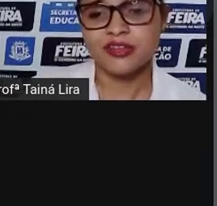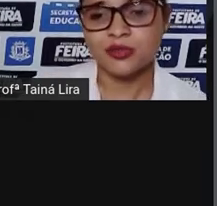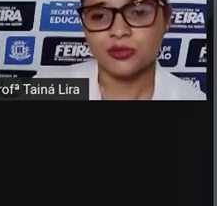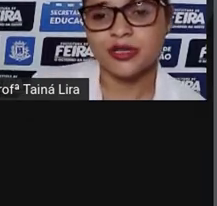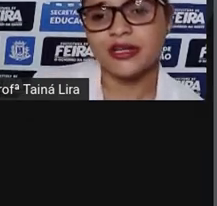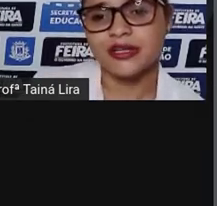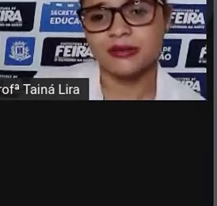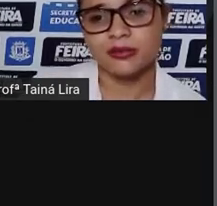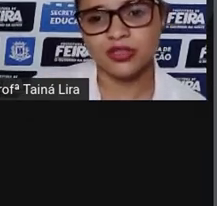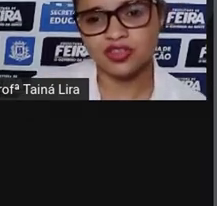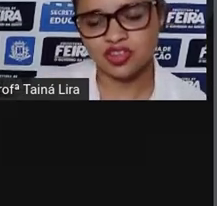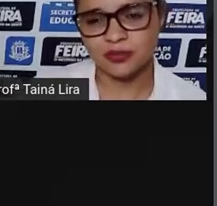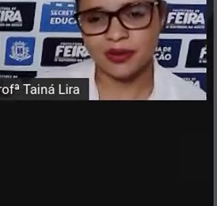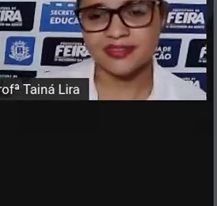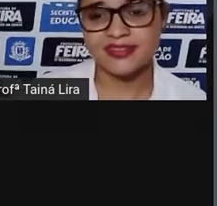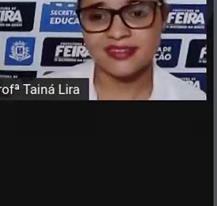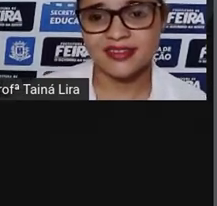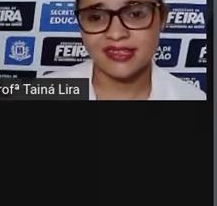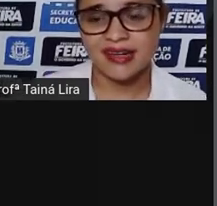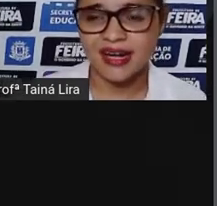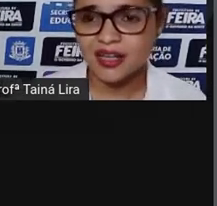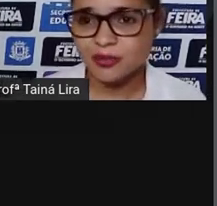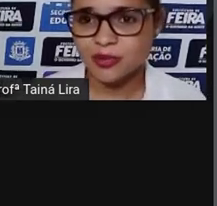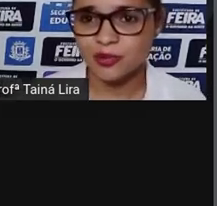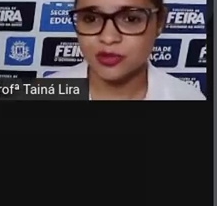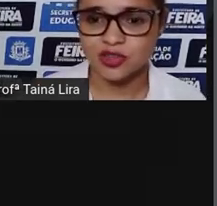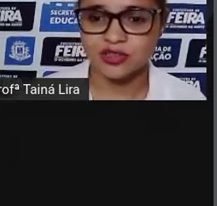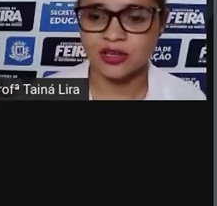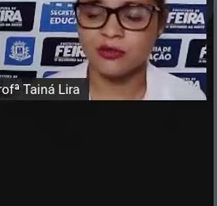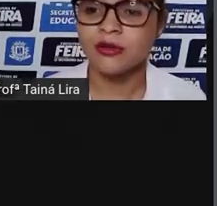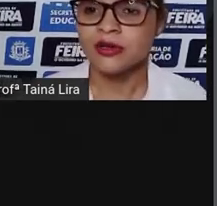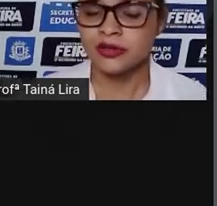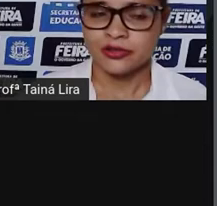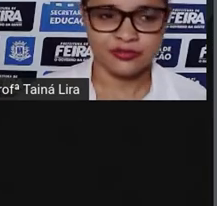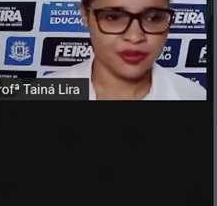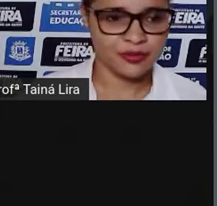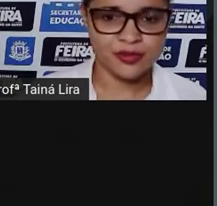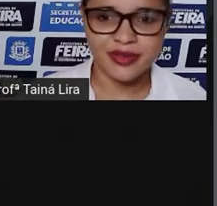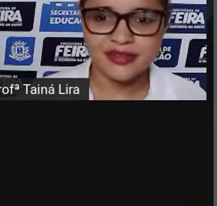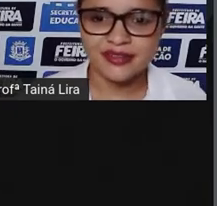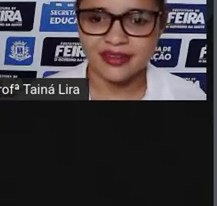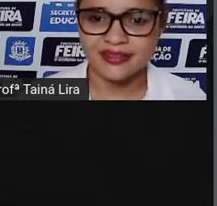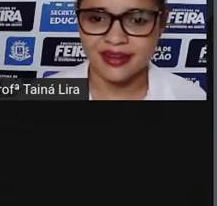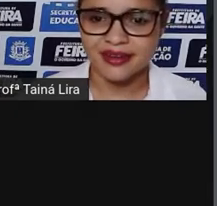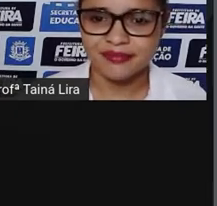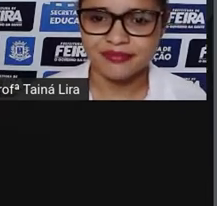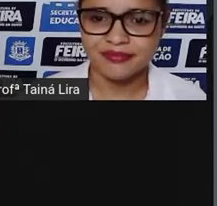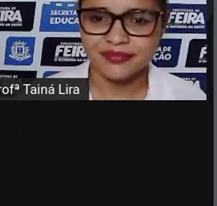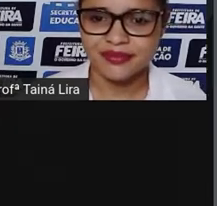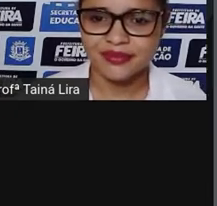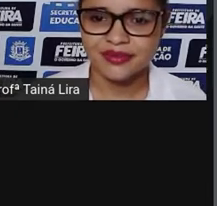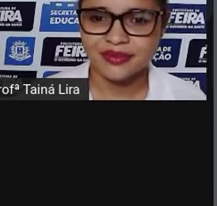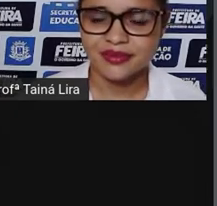uma aventura em Curitiba, de Sandra Aimoni. Então, vamos começar, tá?